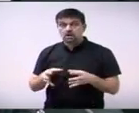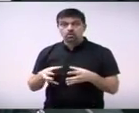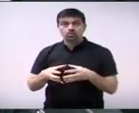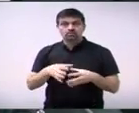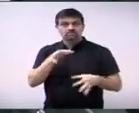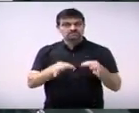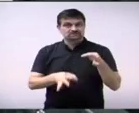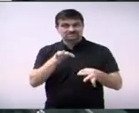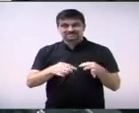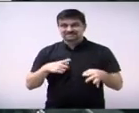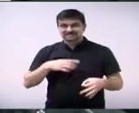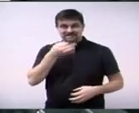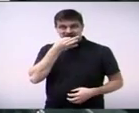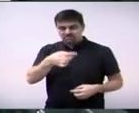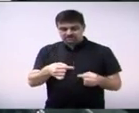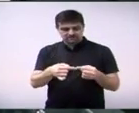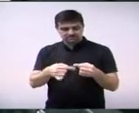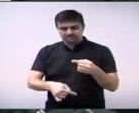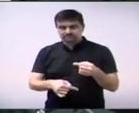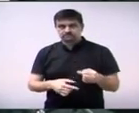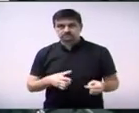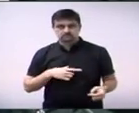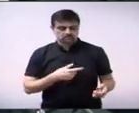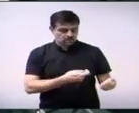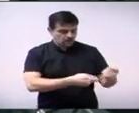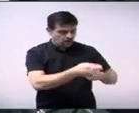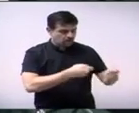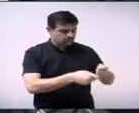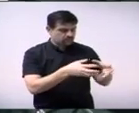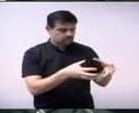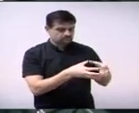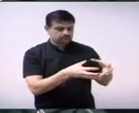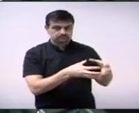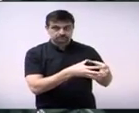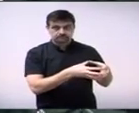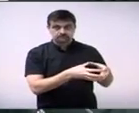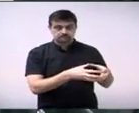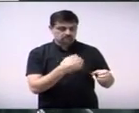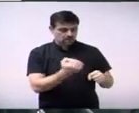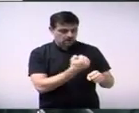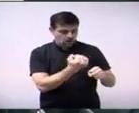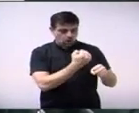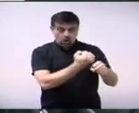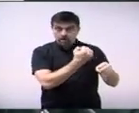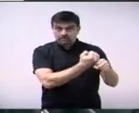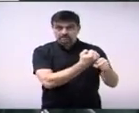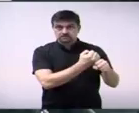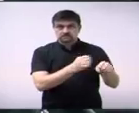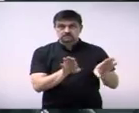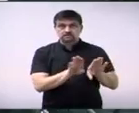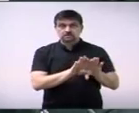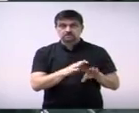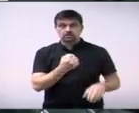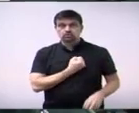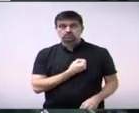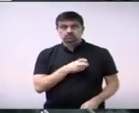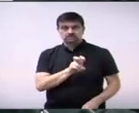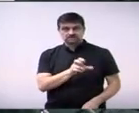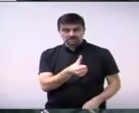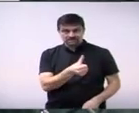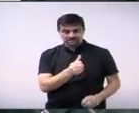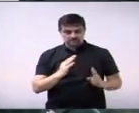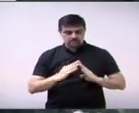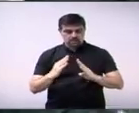justiça dos 22 da comissão de finanças 27 da comissão de obras e 56 da comissão de